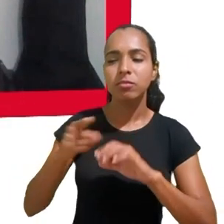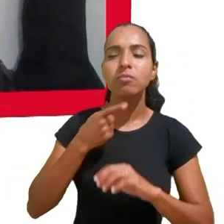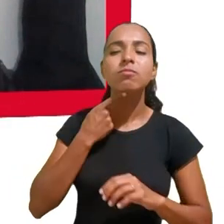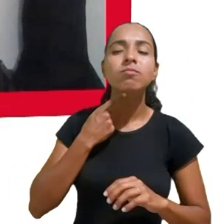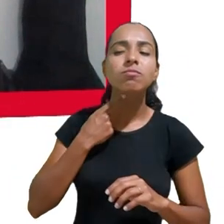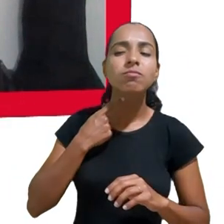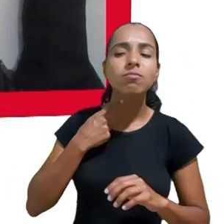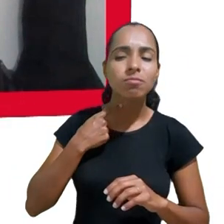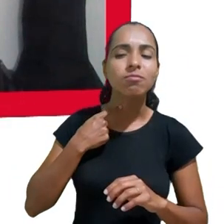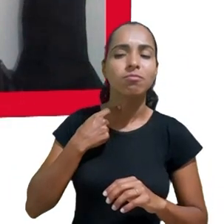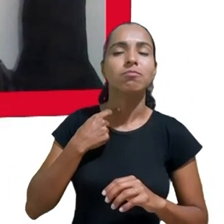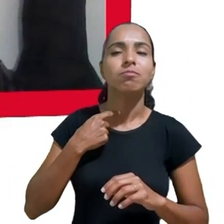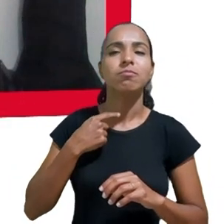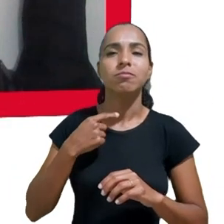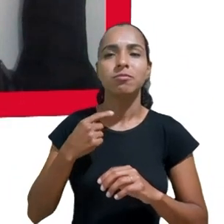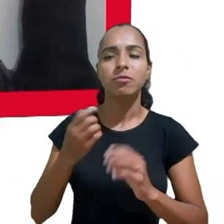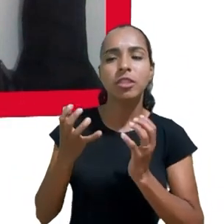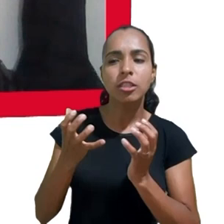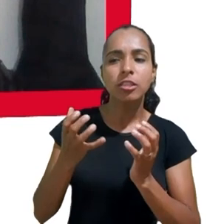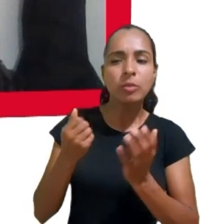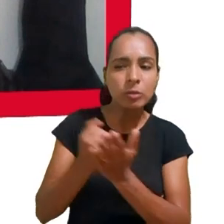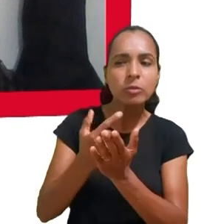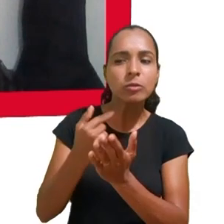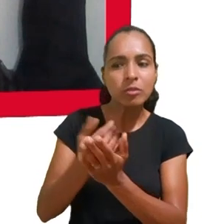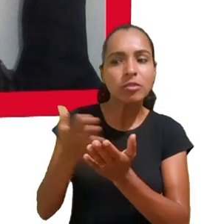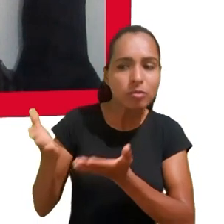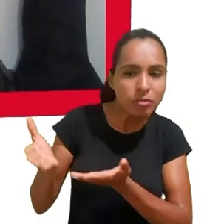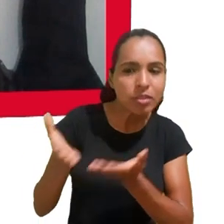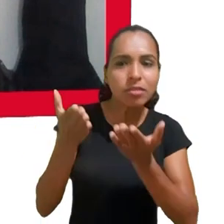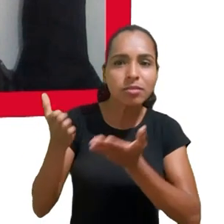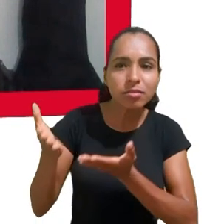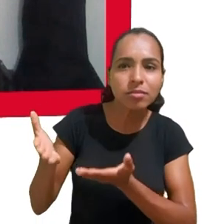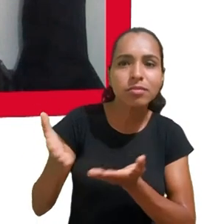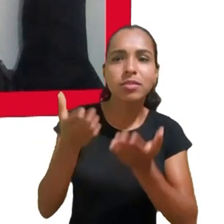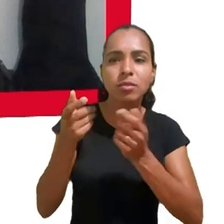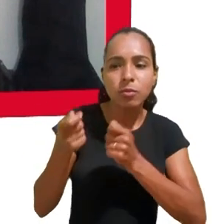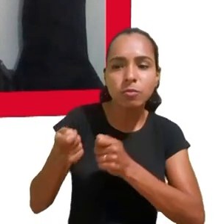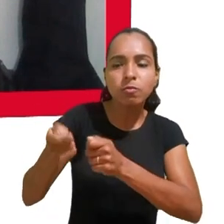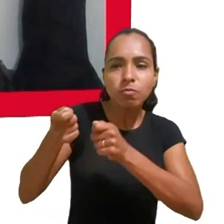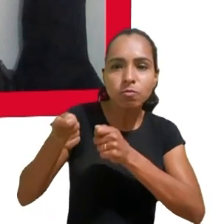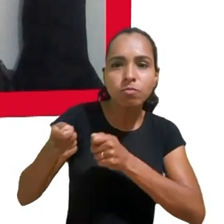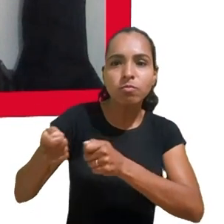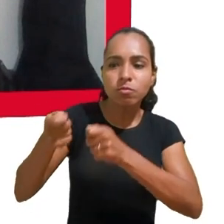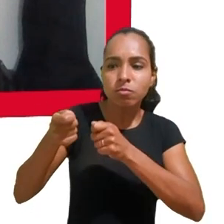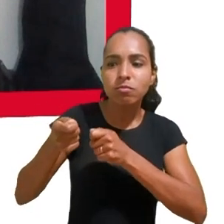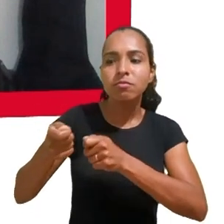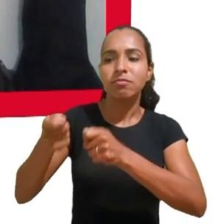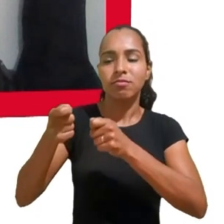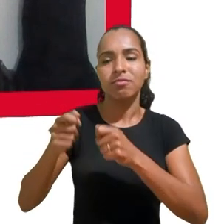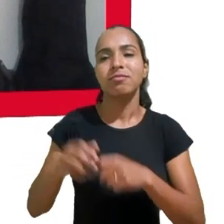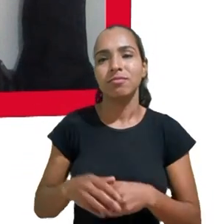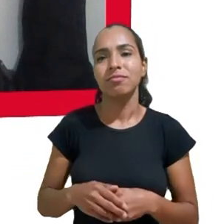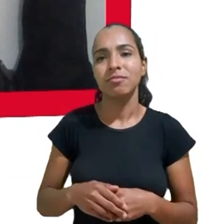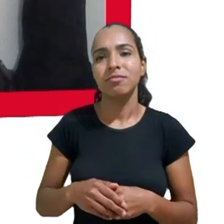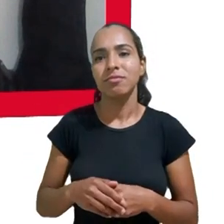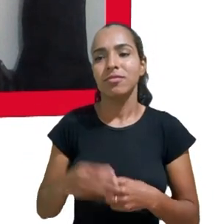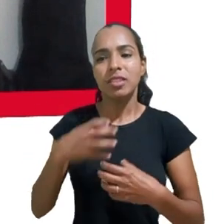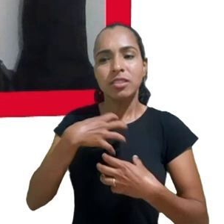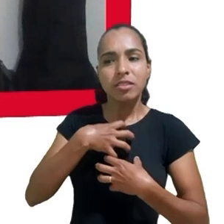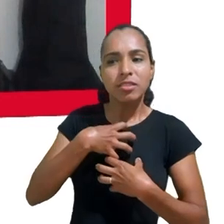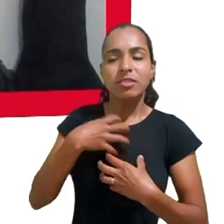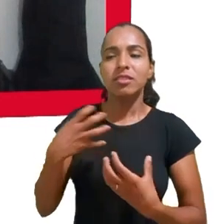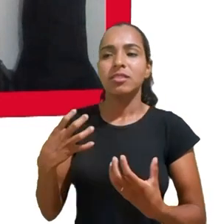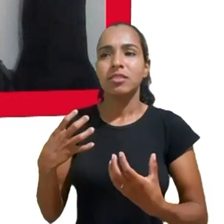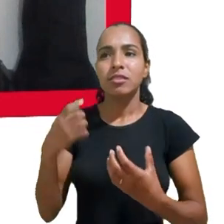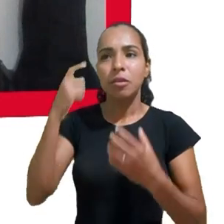consumir, ostentar, mostrar, explorar a sua subjetividade, seus estados emocionais, seus estados psíquicos, identificar